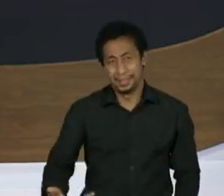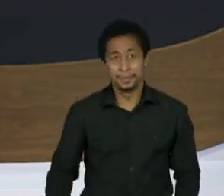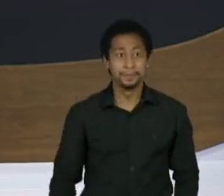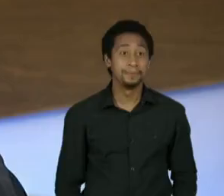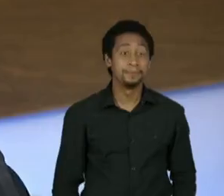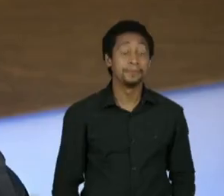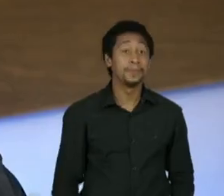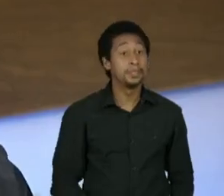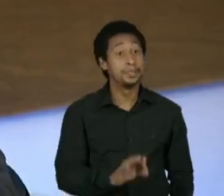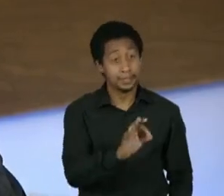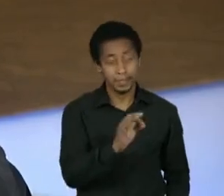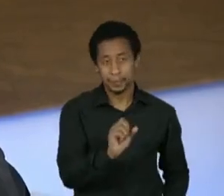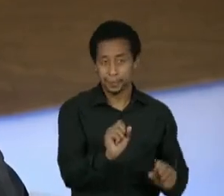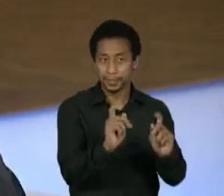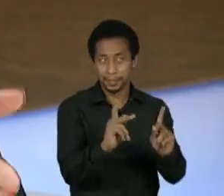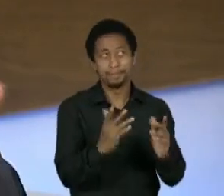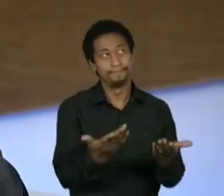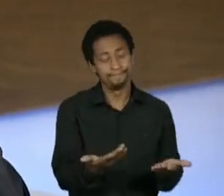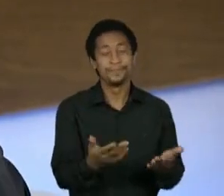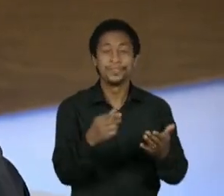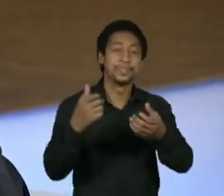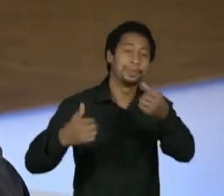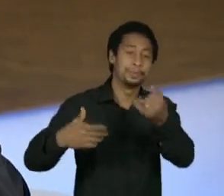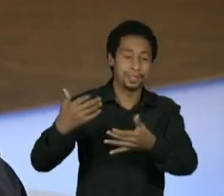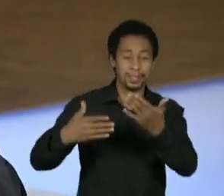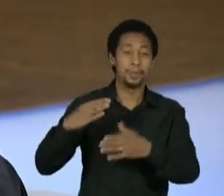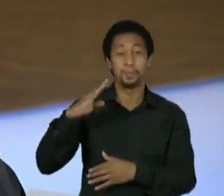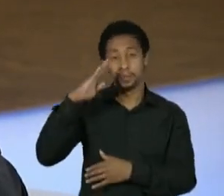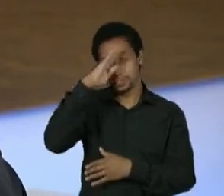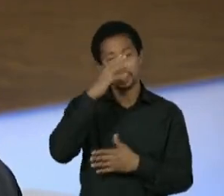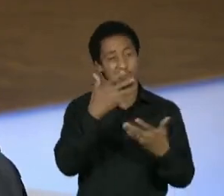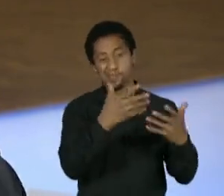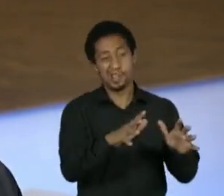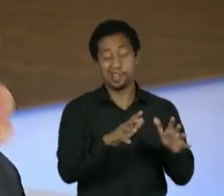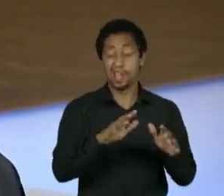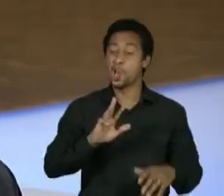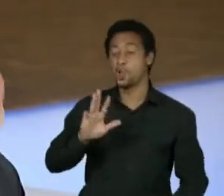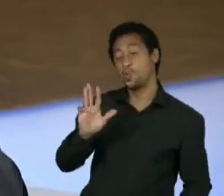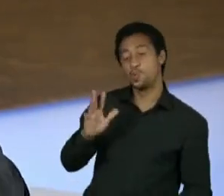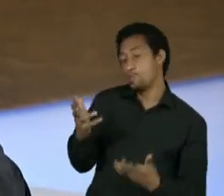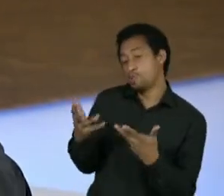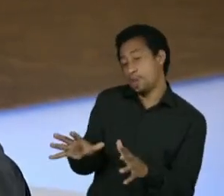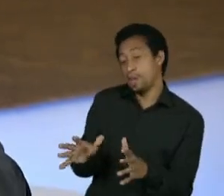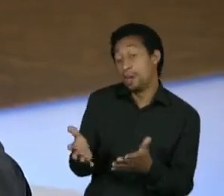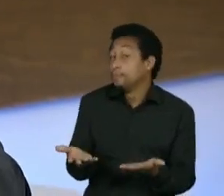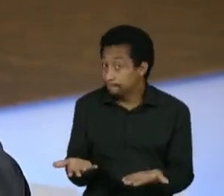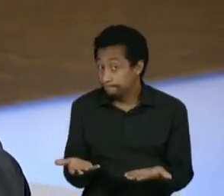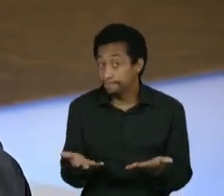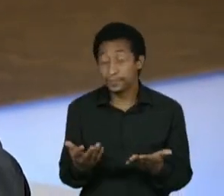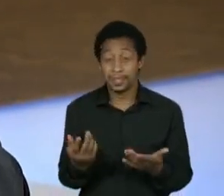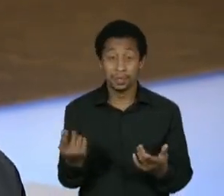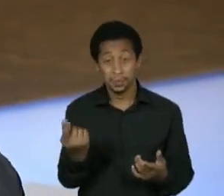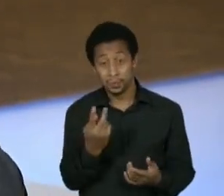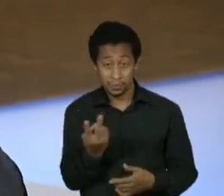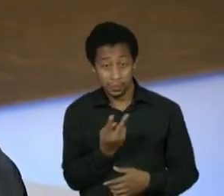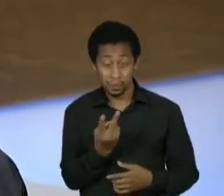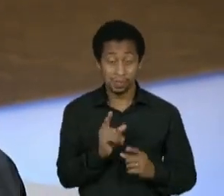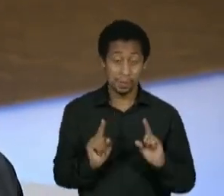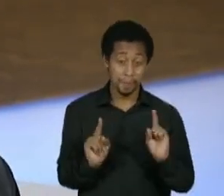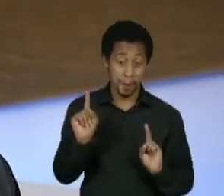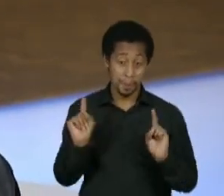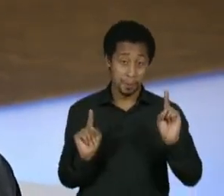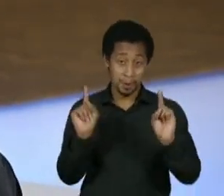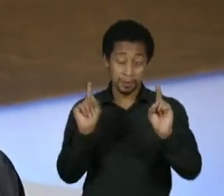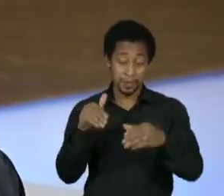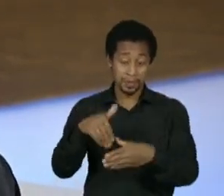Você já disse que o Bolsonaro não quer, o Lula não quer, são os dois candidatos aí na liderança. Vamos